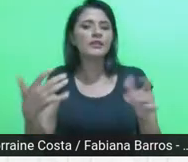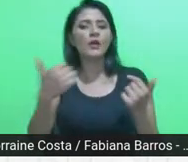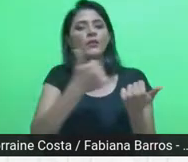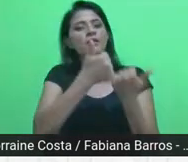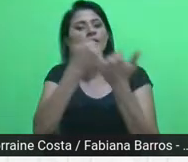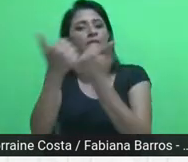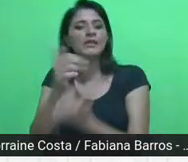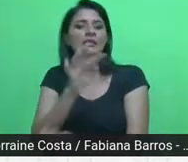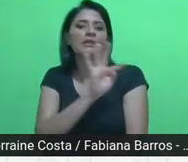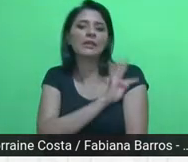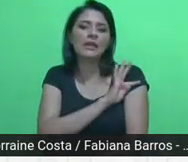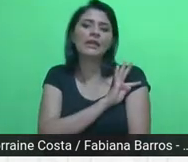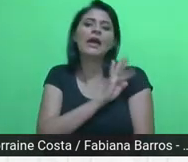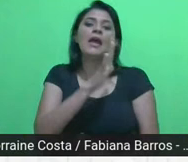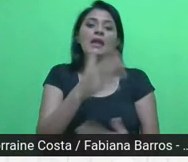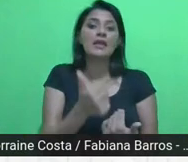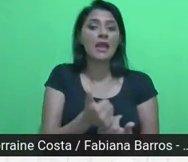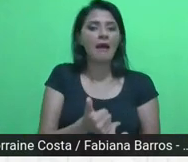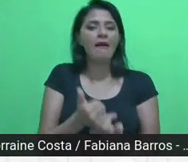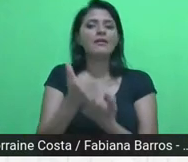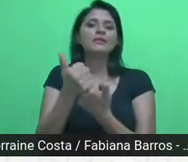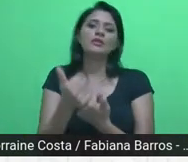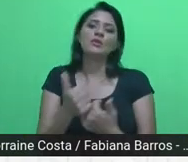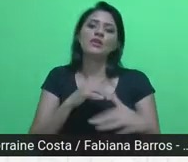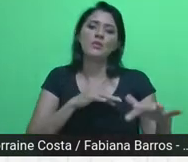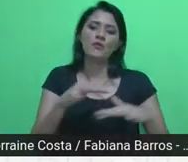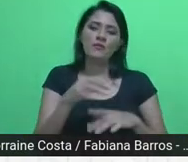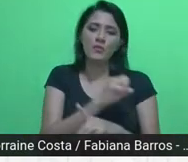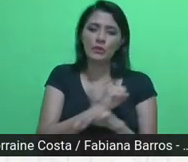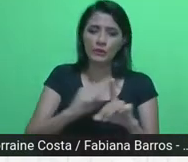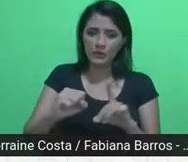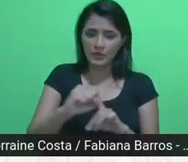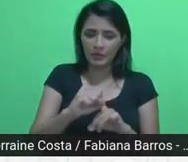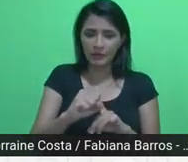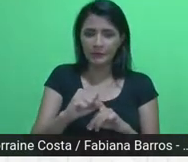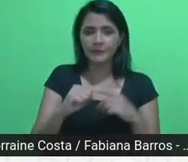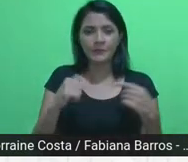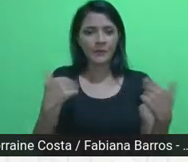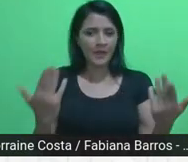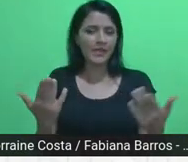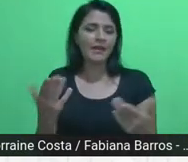e de assessoria a movimentos sociais. E aí, a posição